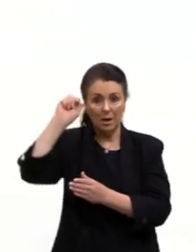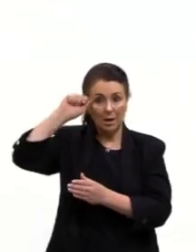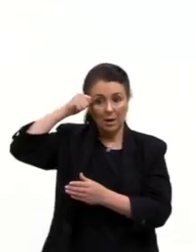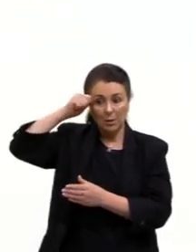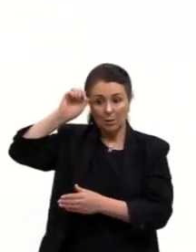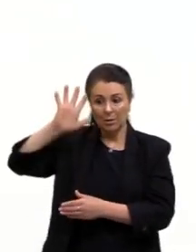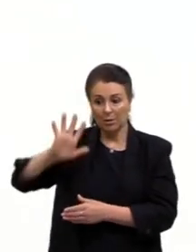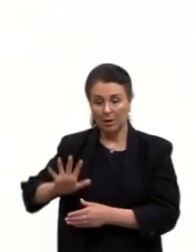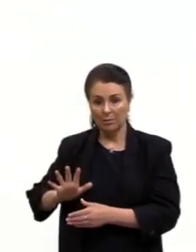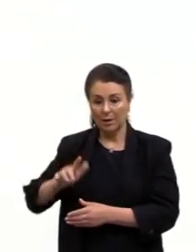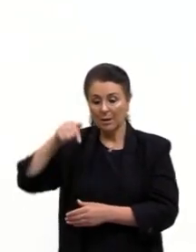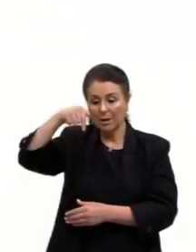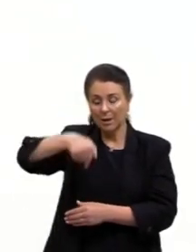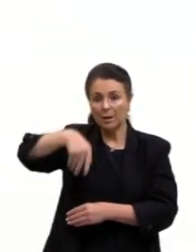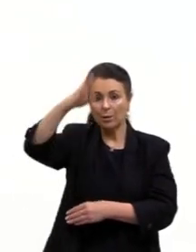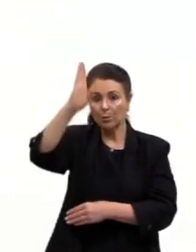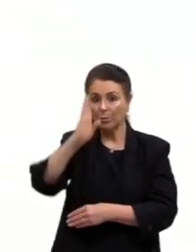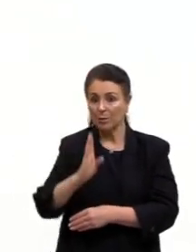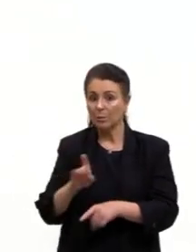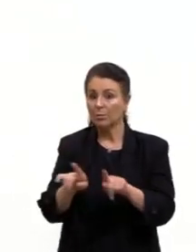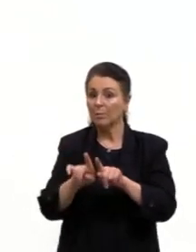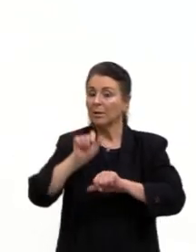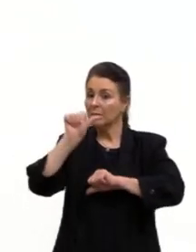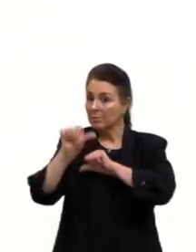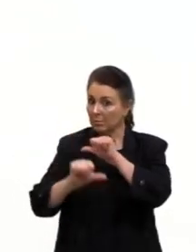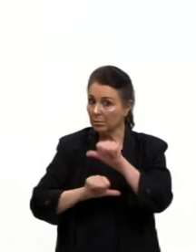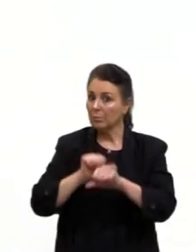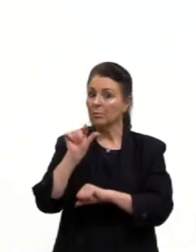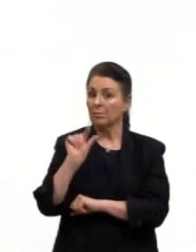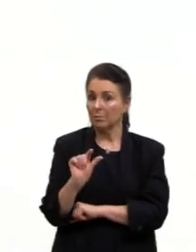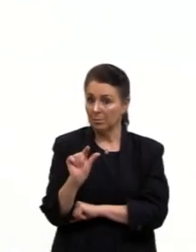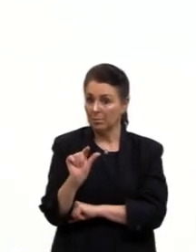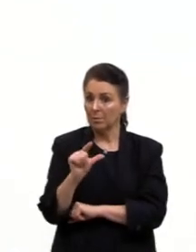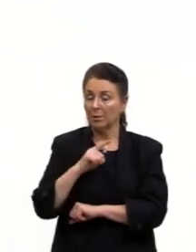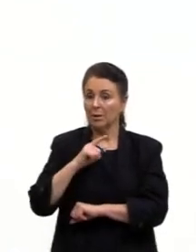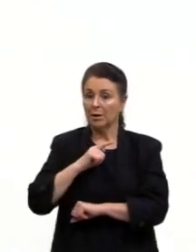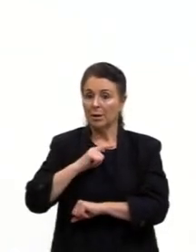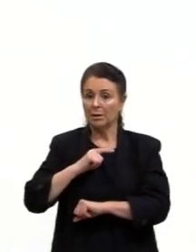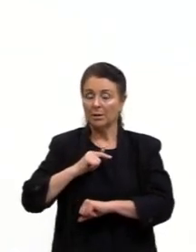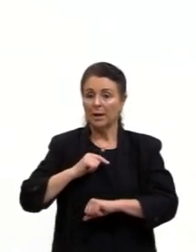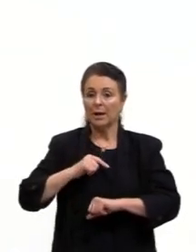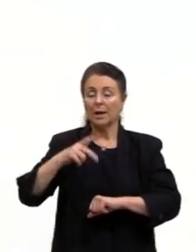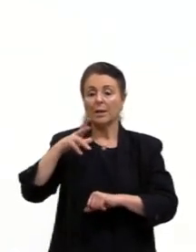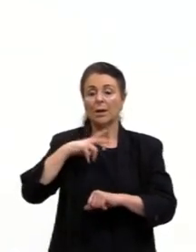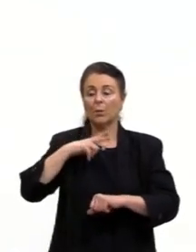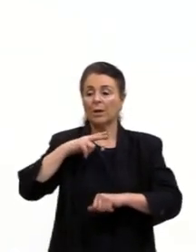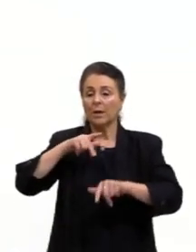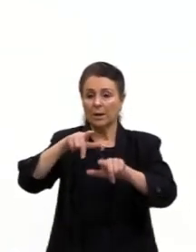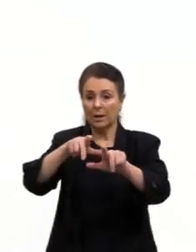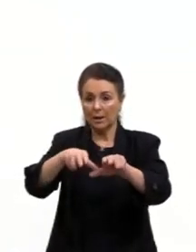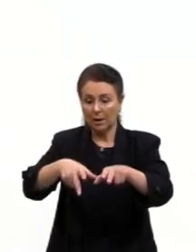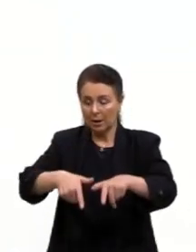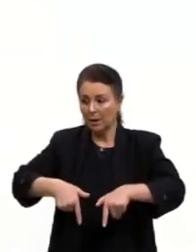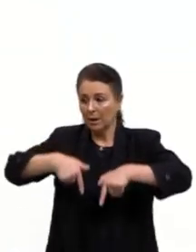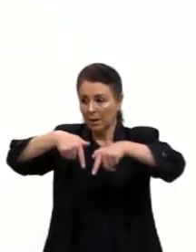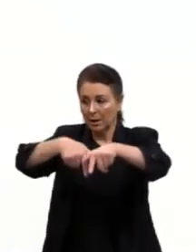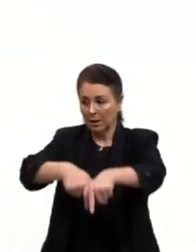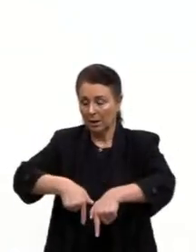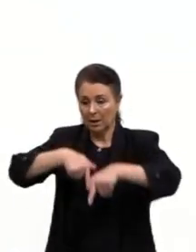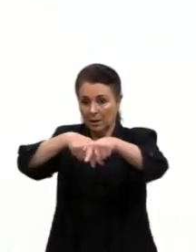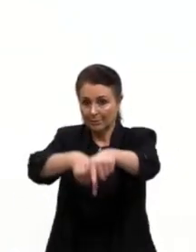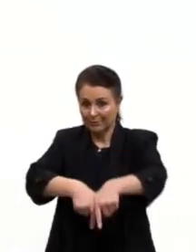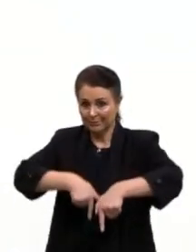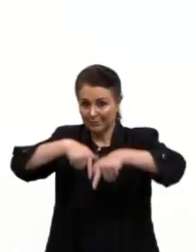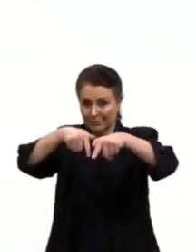no Brasil passam por transformações. Então, aqui, uma celebração do Candomblé, o Candomblé que cultua os